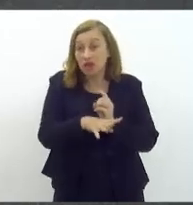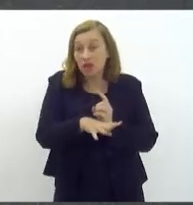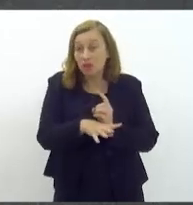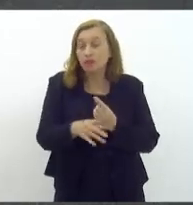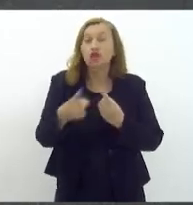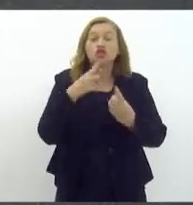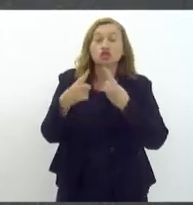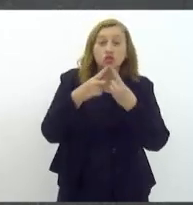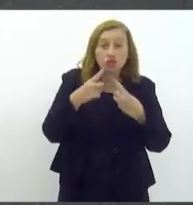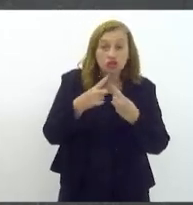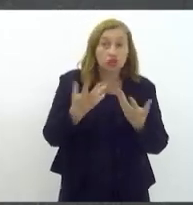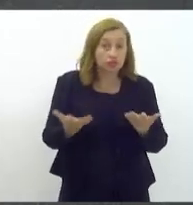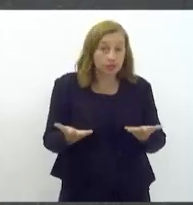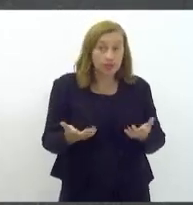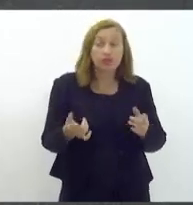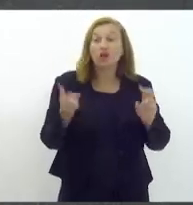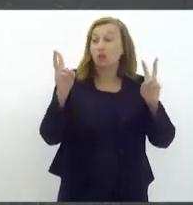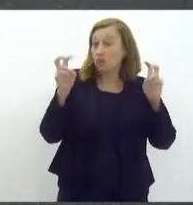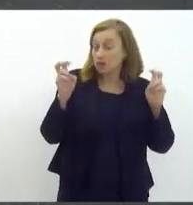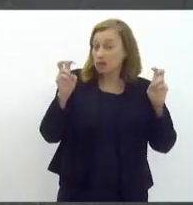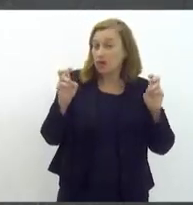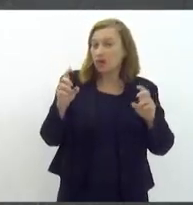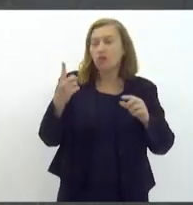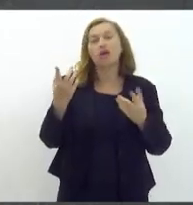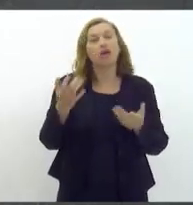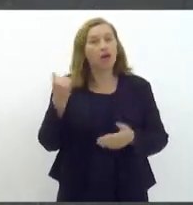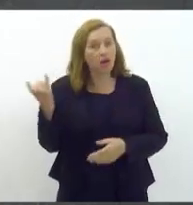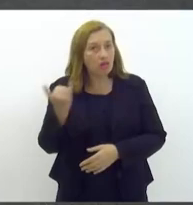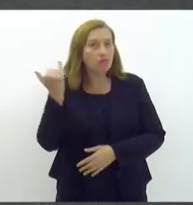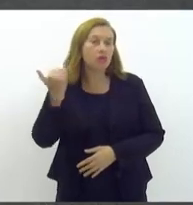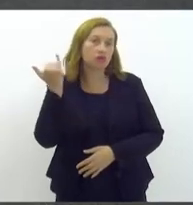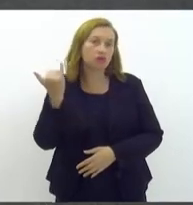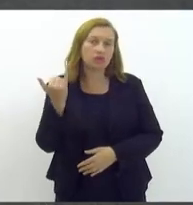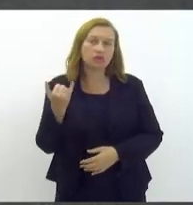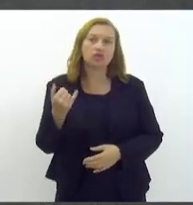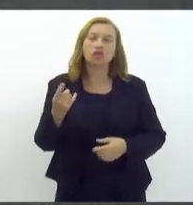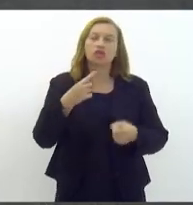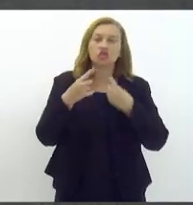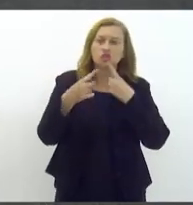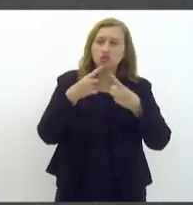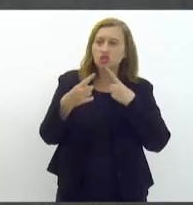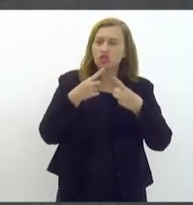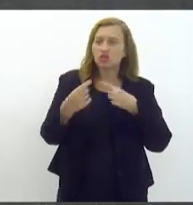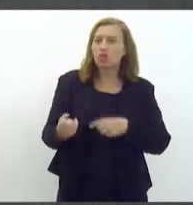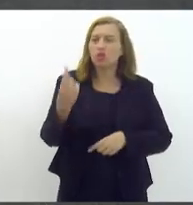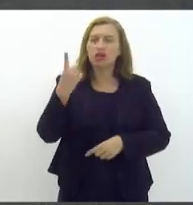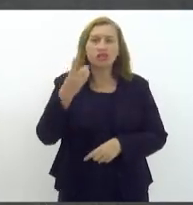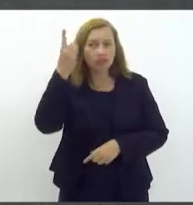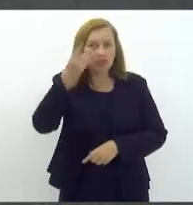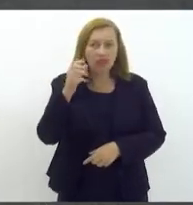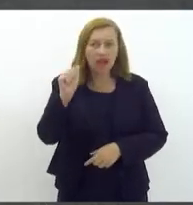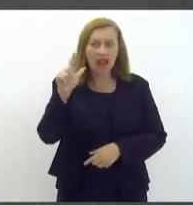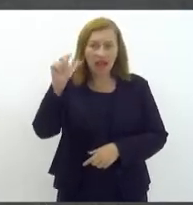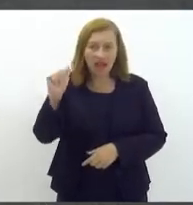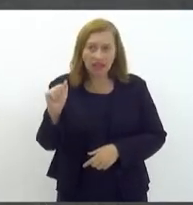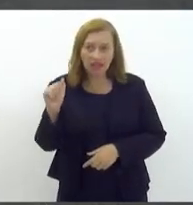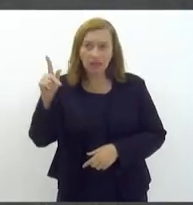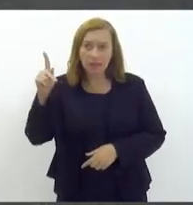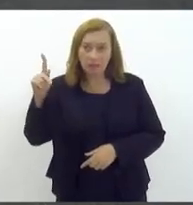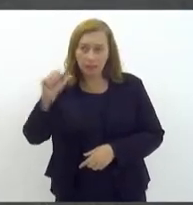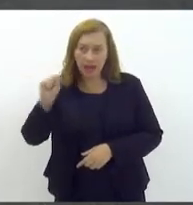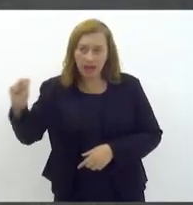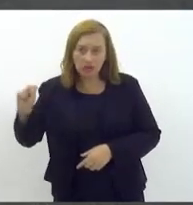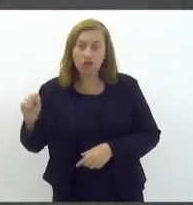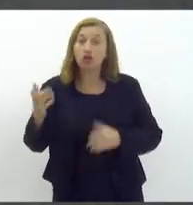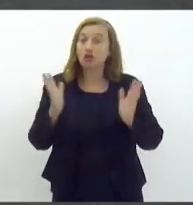discutia isso, e a questão é suprapartidária. Discutíamos isso com a ex-deputada Elana Passos, que hoje estava até aqui,